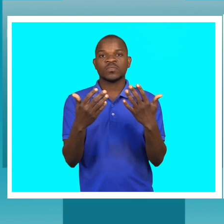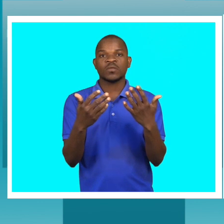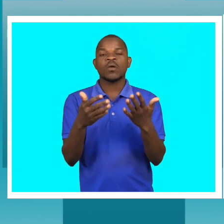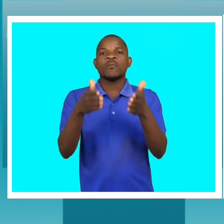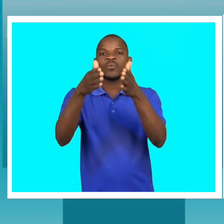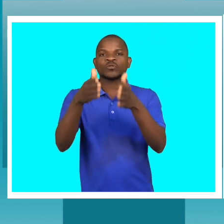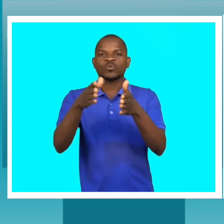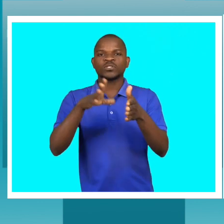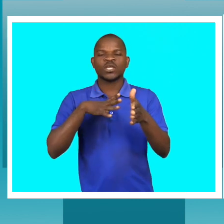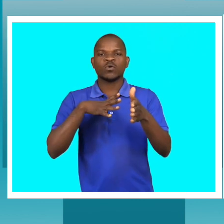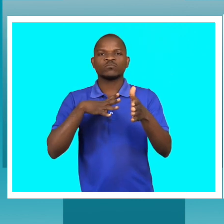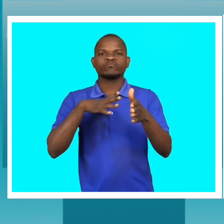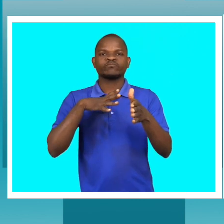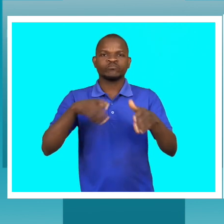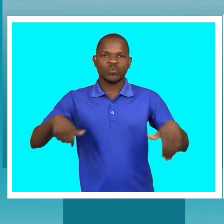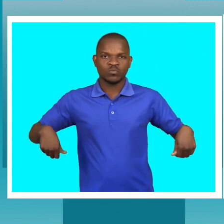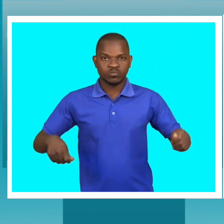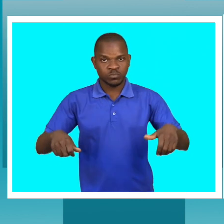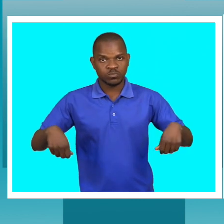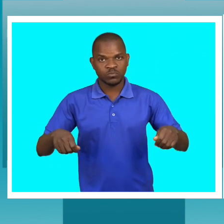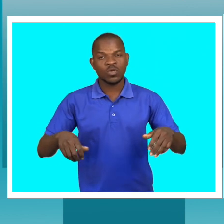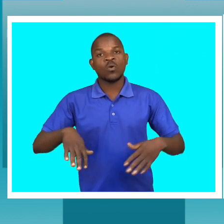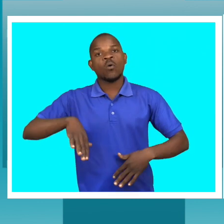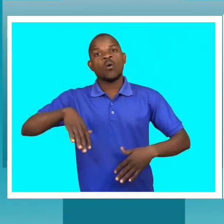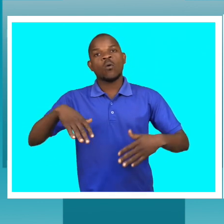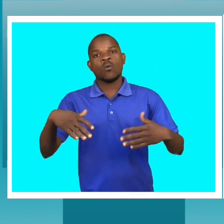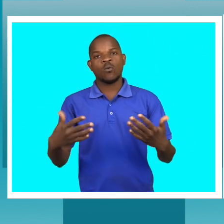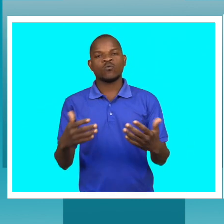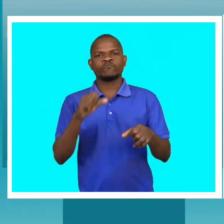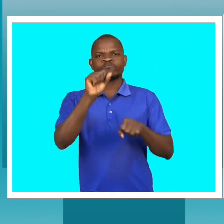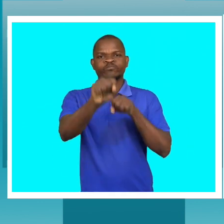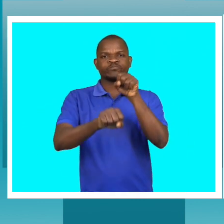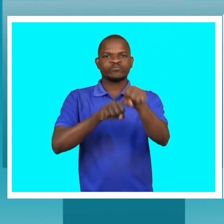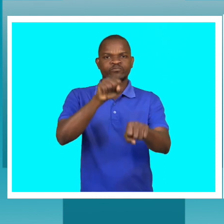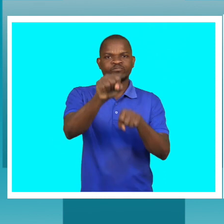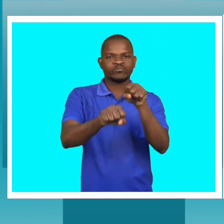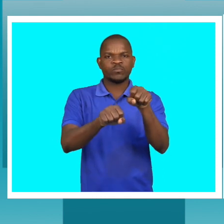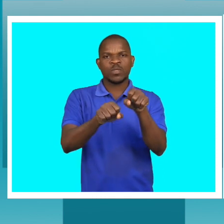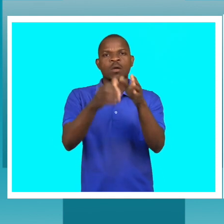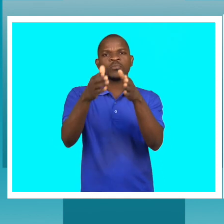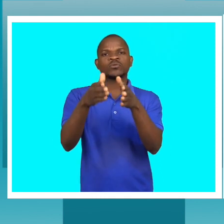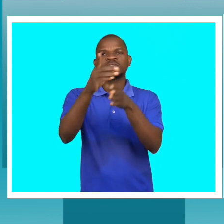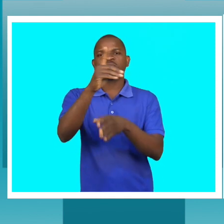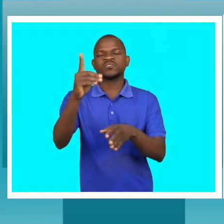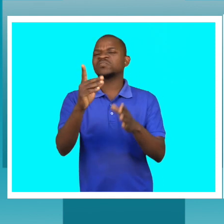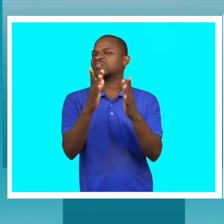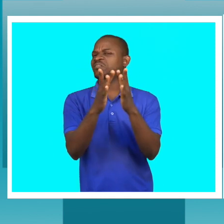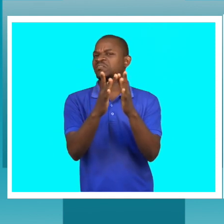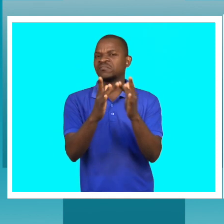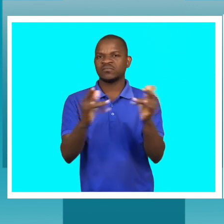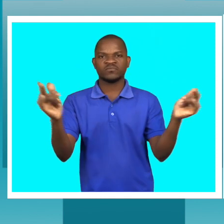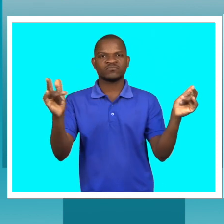estando na cadeira de roda ou o triciclo a pessoa com deficiência fica à vontade